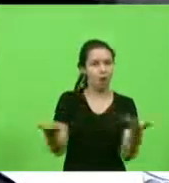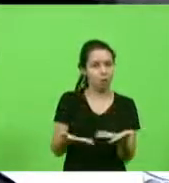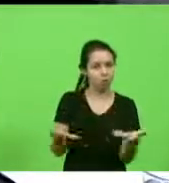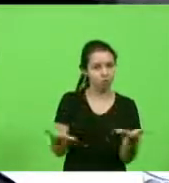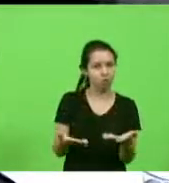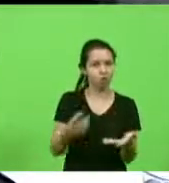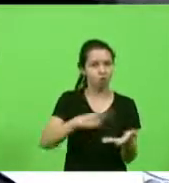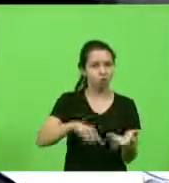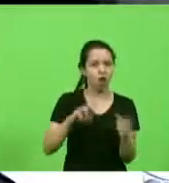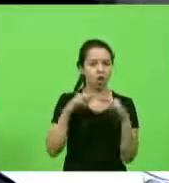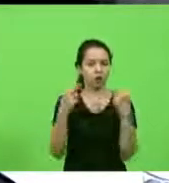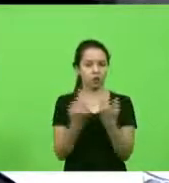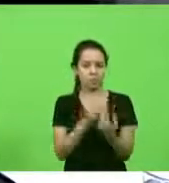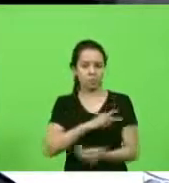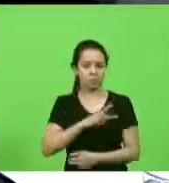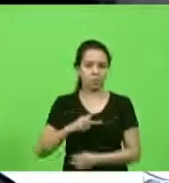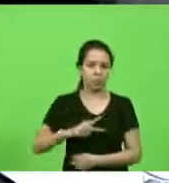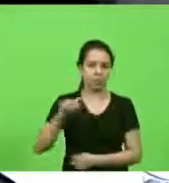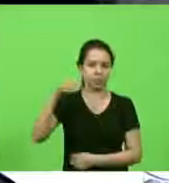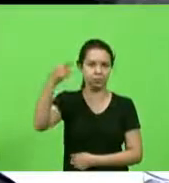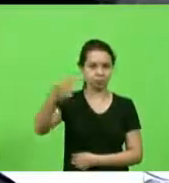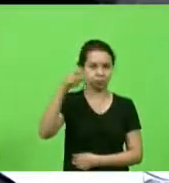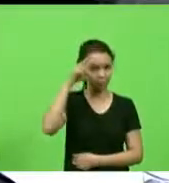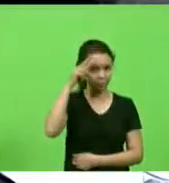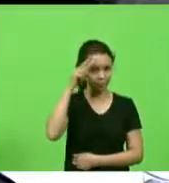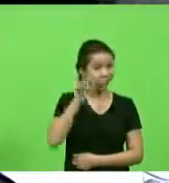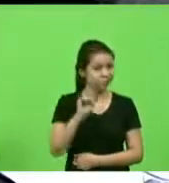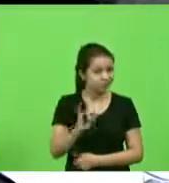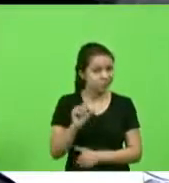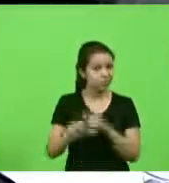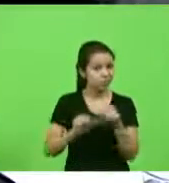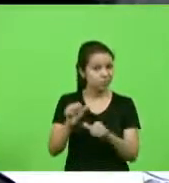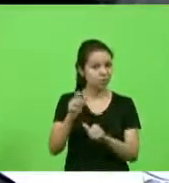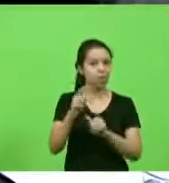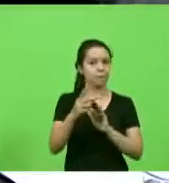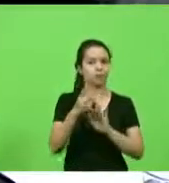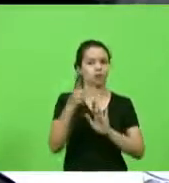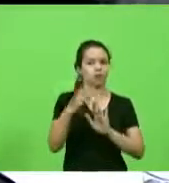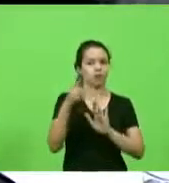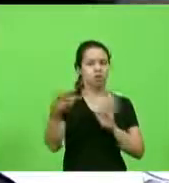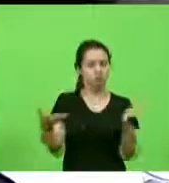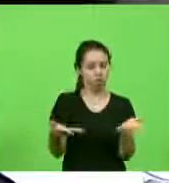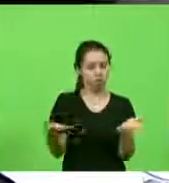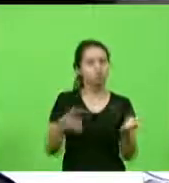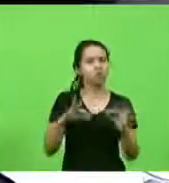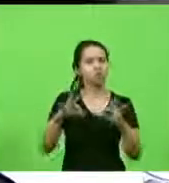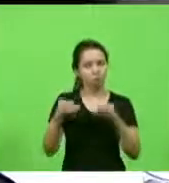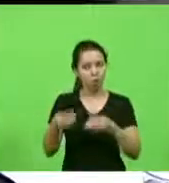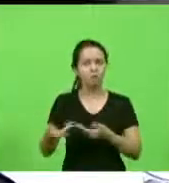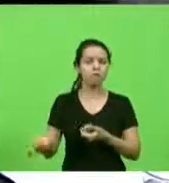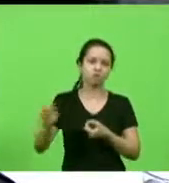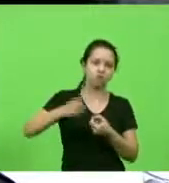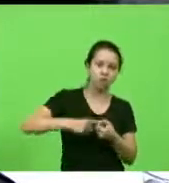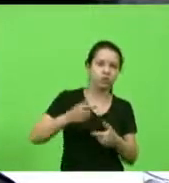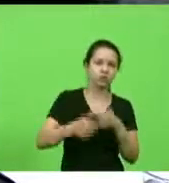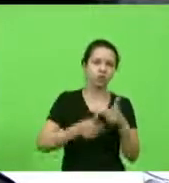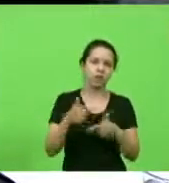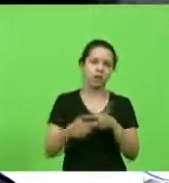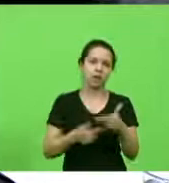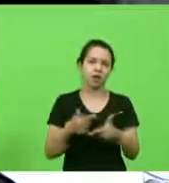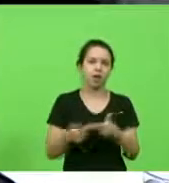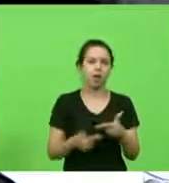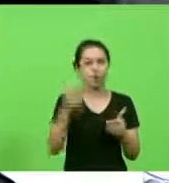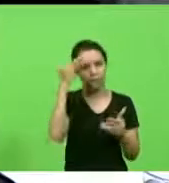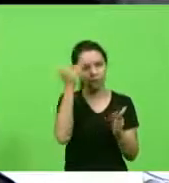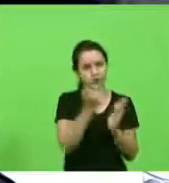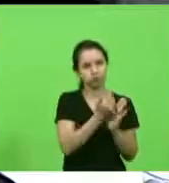audiência pública na próxima segunda-feira se for revogada essa portaria hoje todo mundo volta a trabalhar seguindo os critérios da